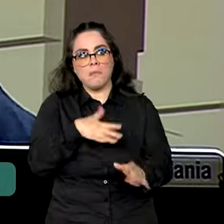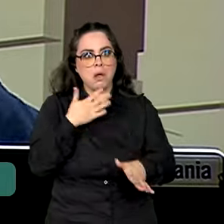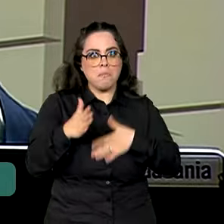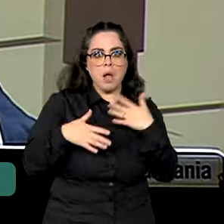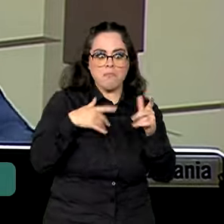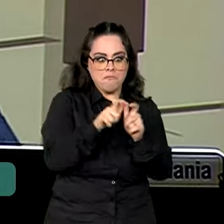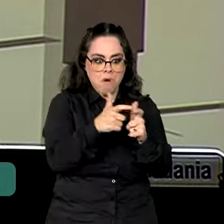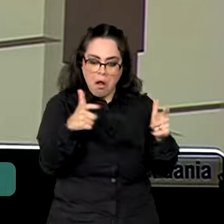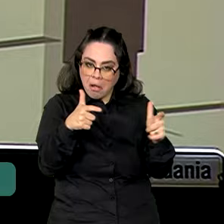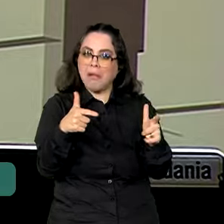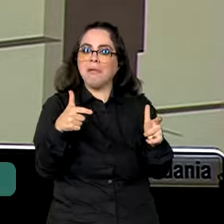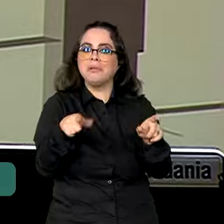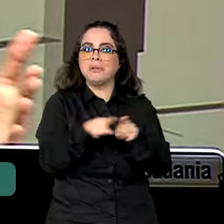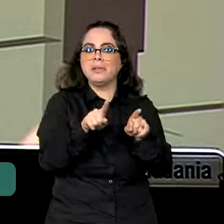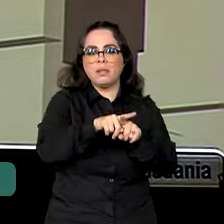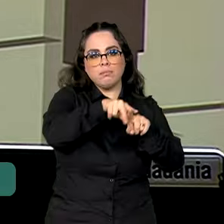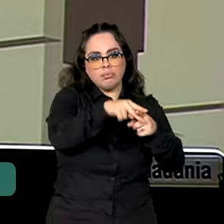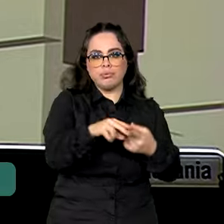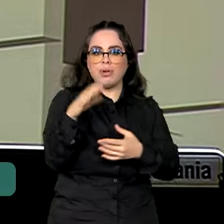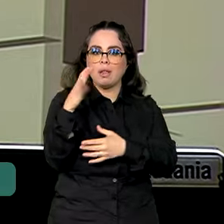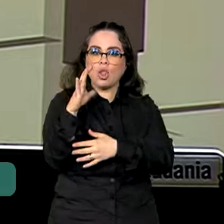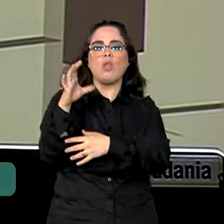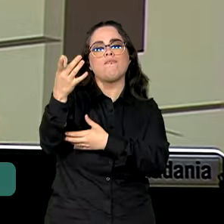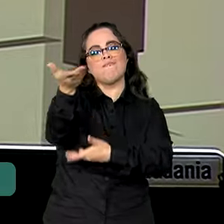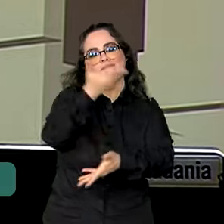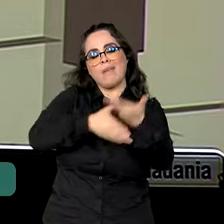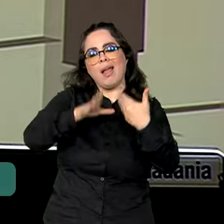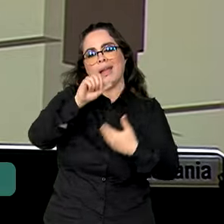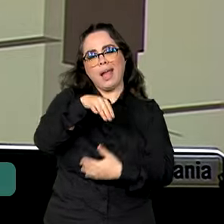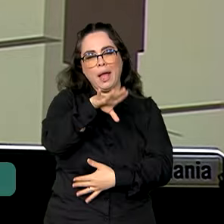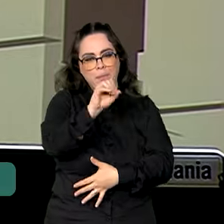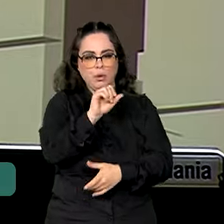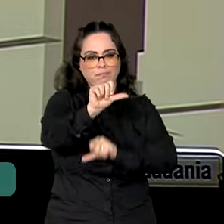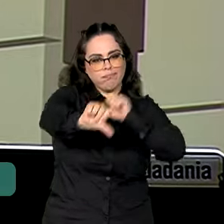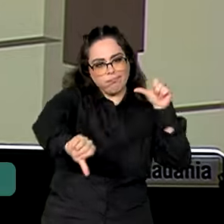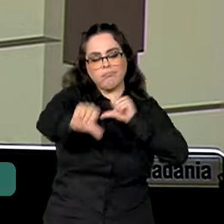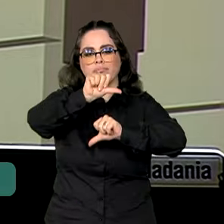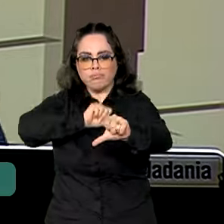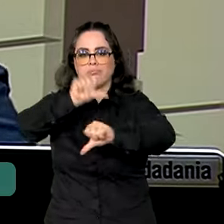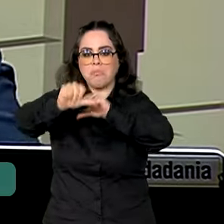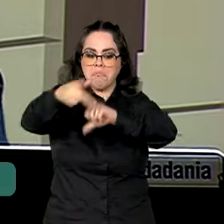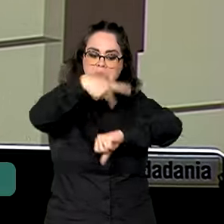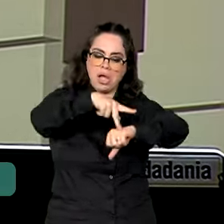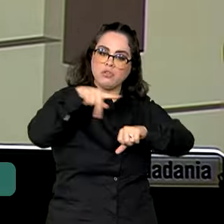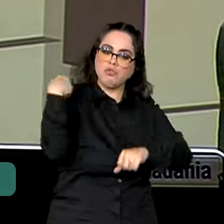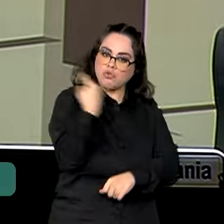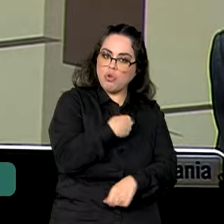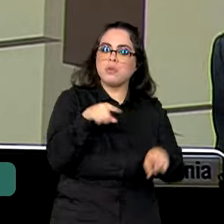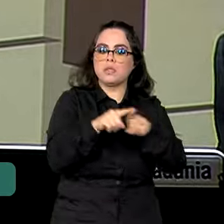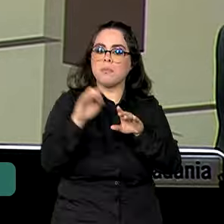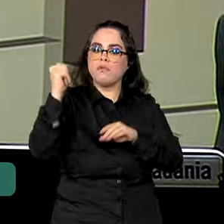crescimento, alterações que ocorreram com o câmbio, que correspondem a questões domésticas e externas também, e até tensões geopolíticas.